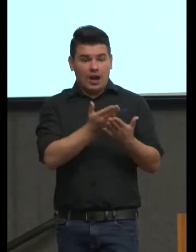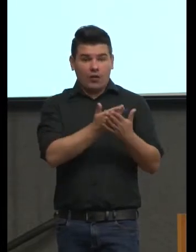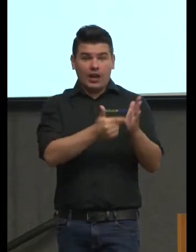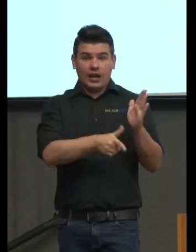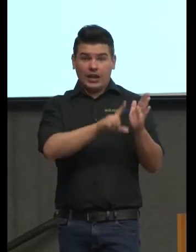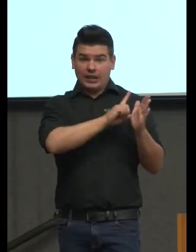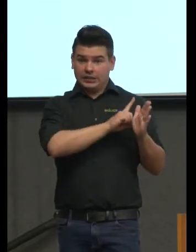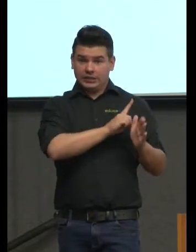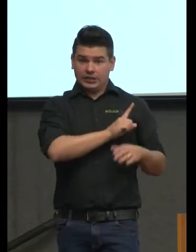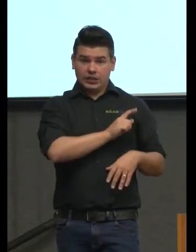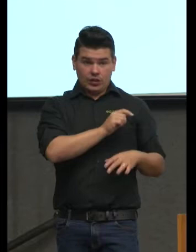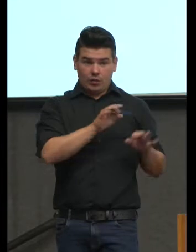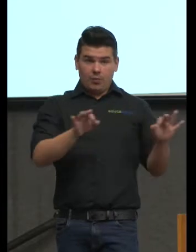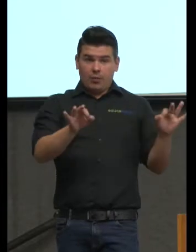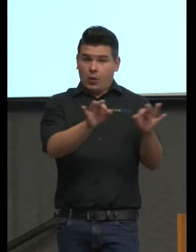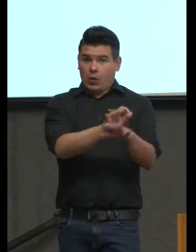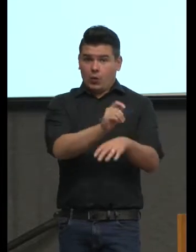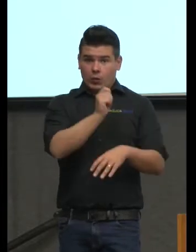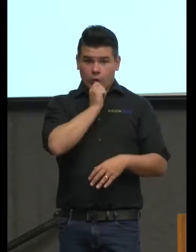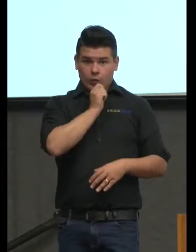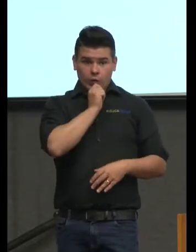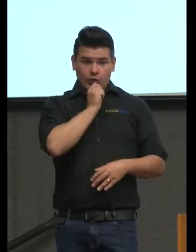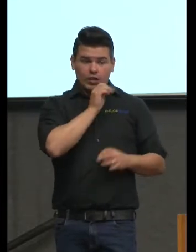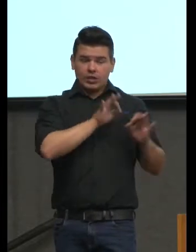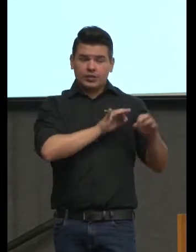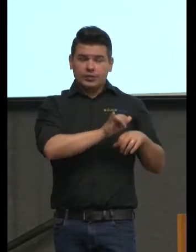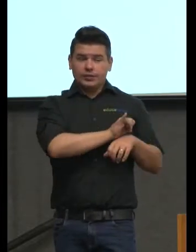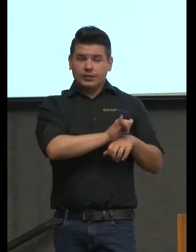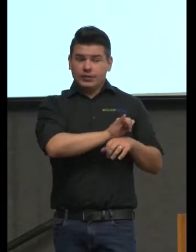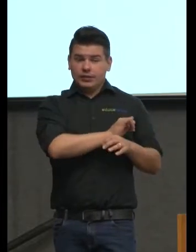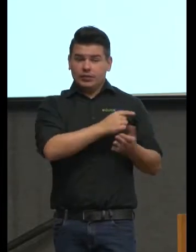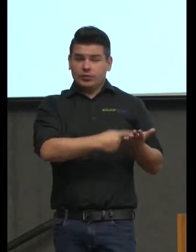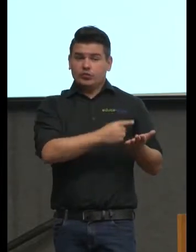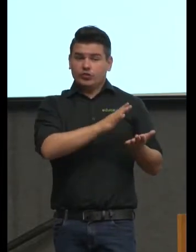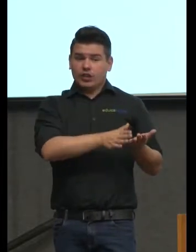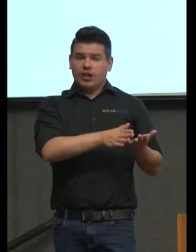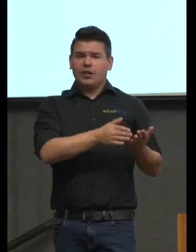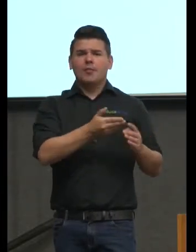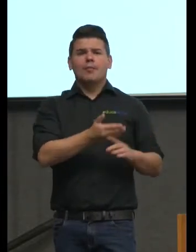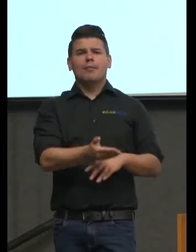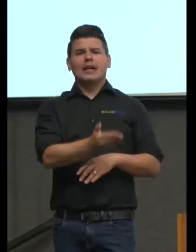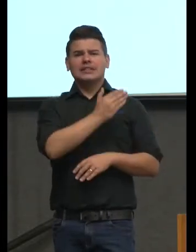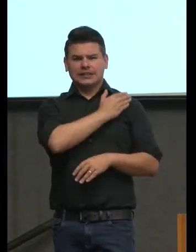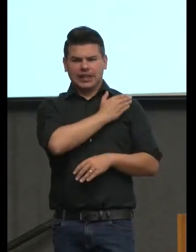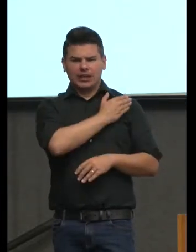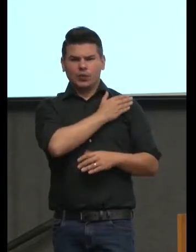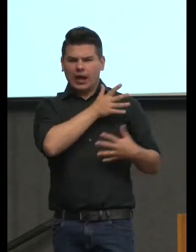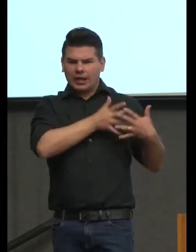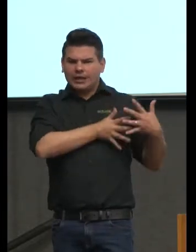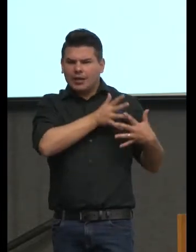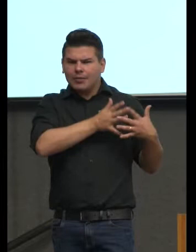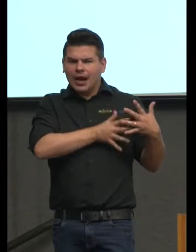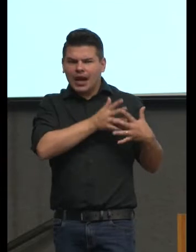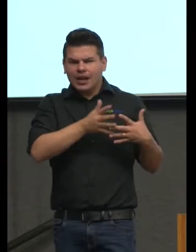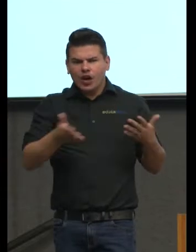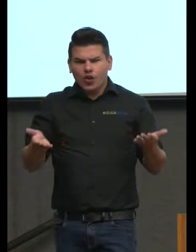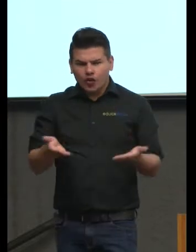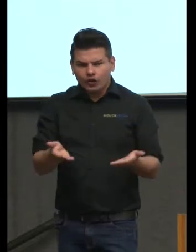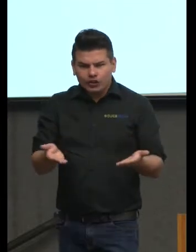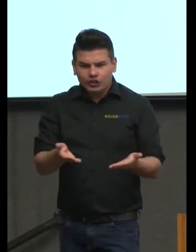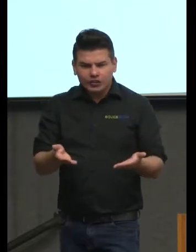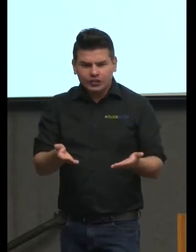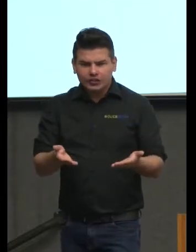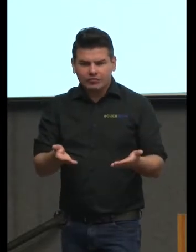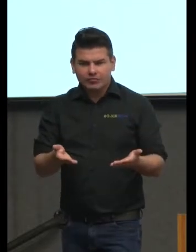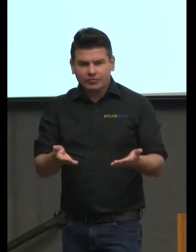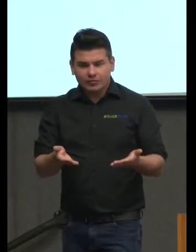como é que o passado interfere no presente chamando de presente a hora